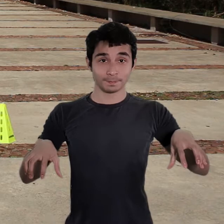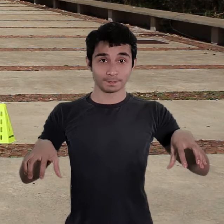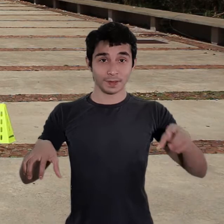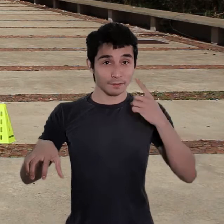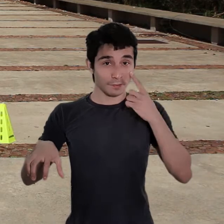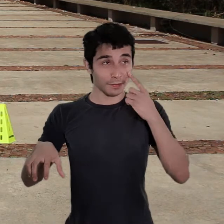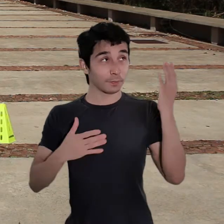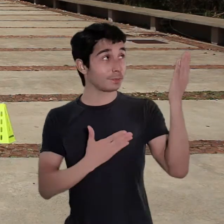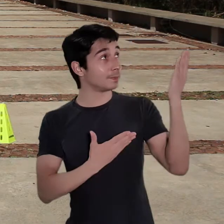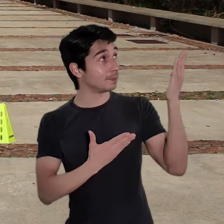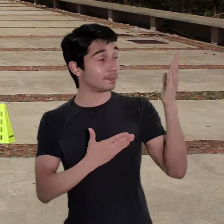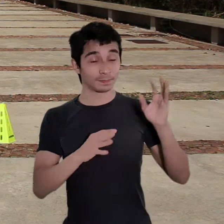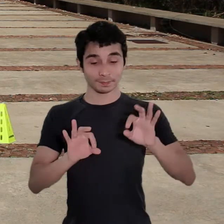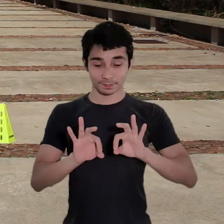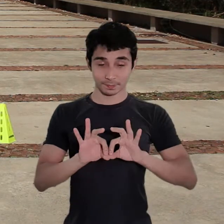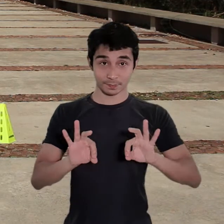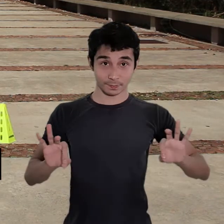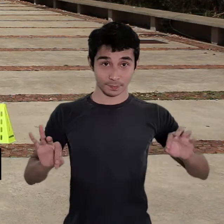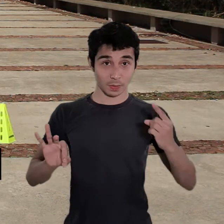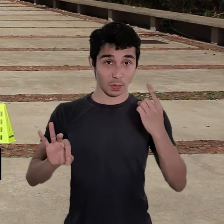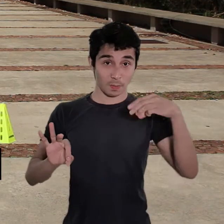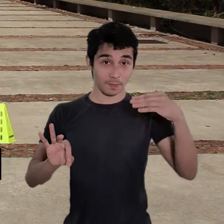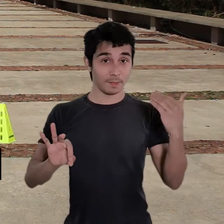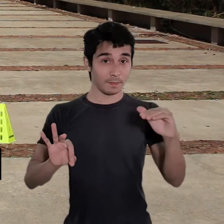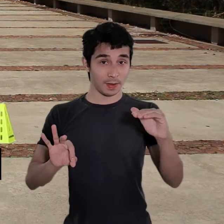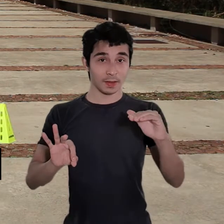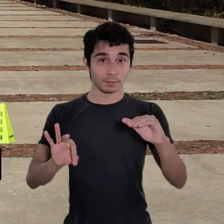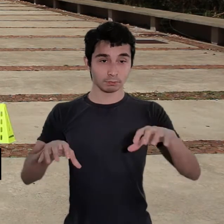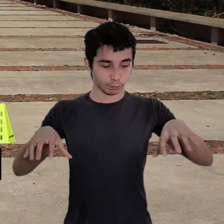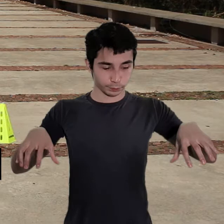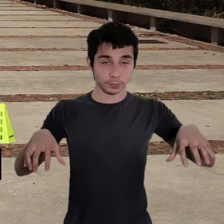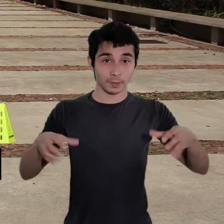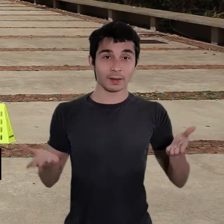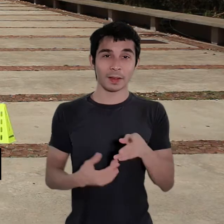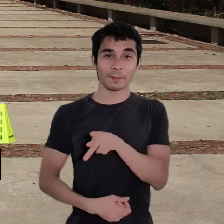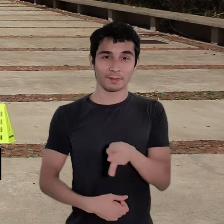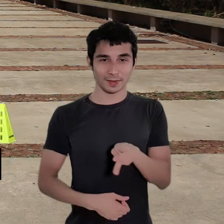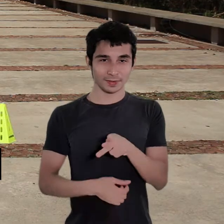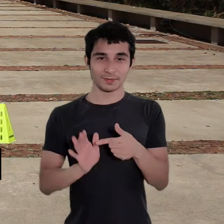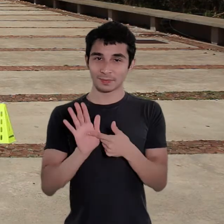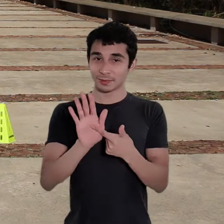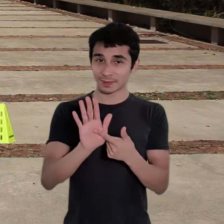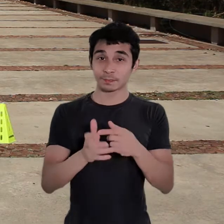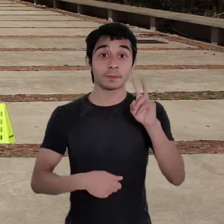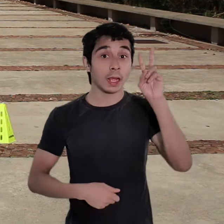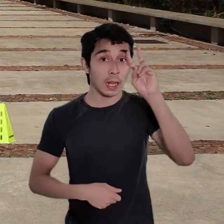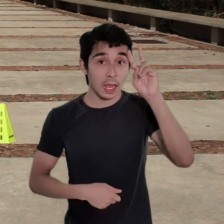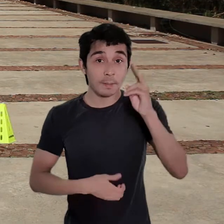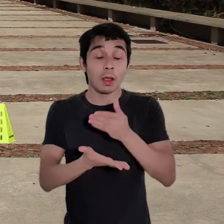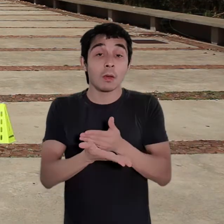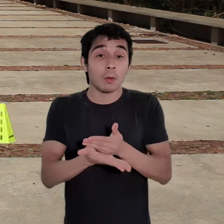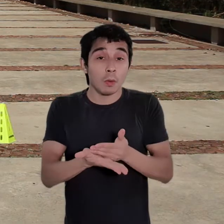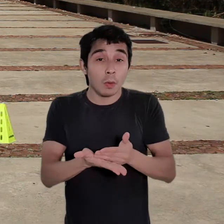lateralmente, em uma posição de mais ou menos 1,5m. E o professor agora vai fazer atividades. Lembrando que, em uma